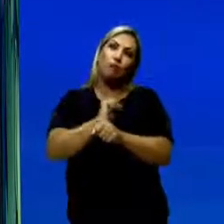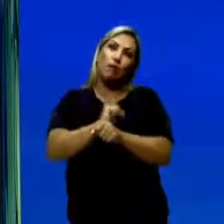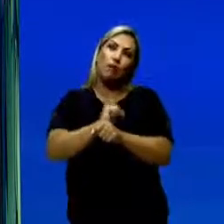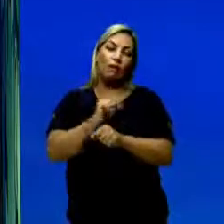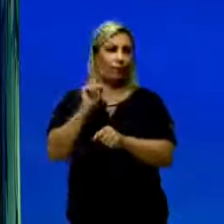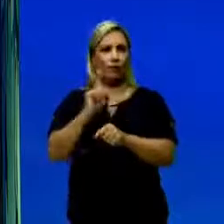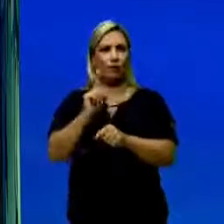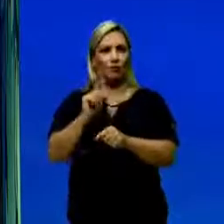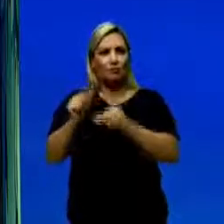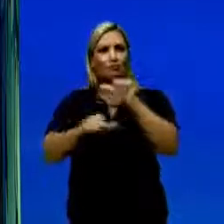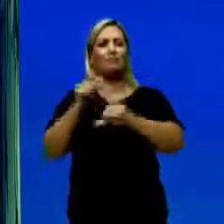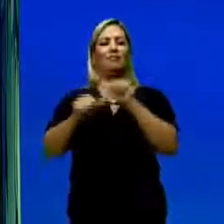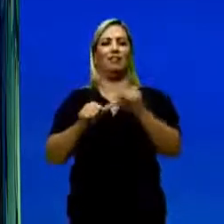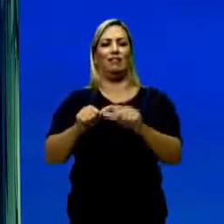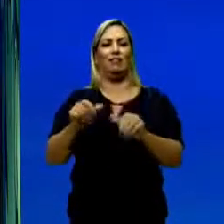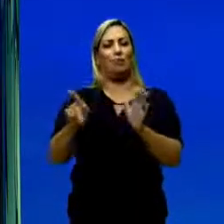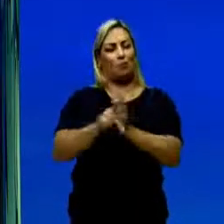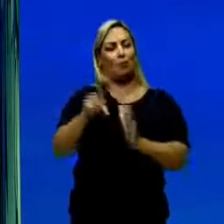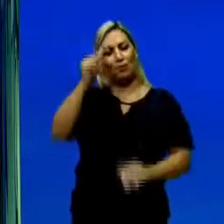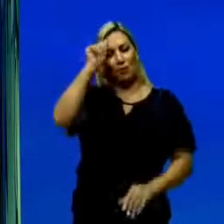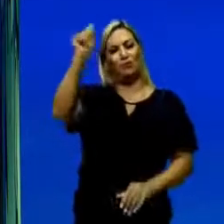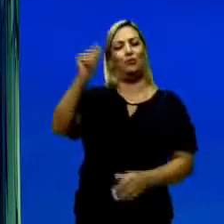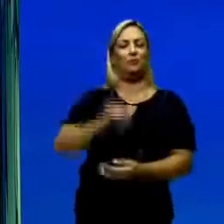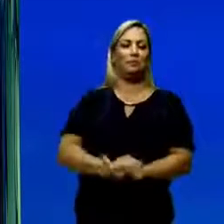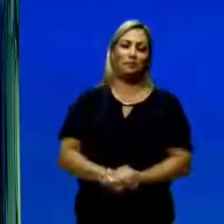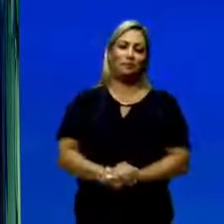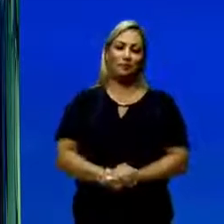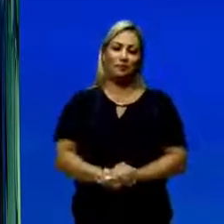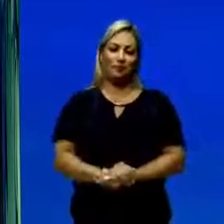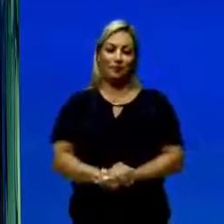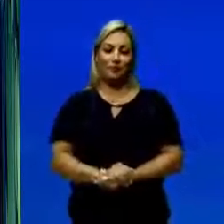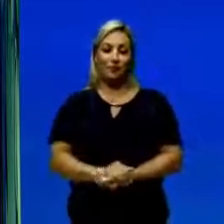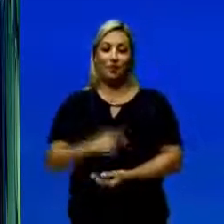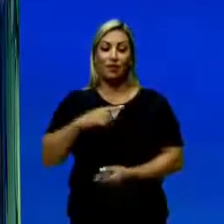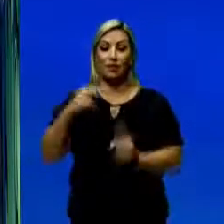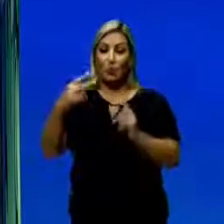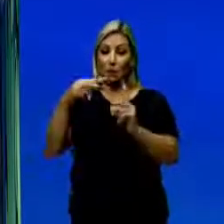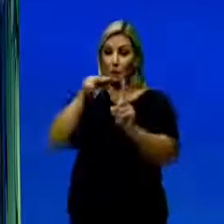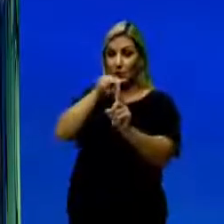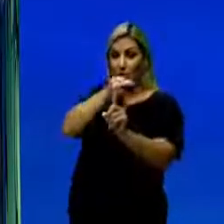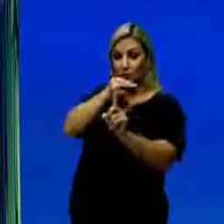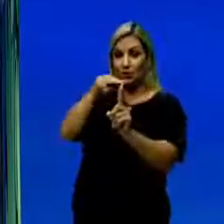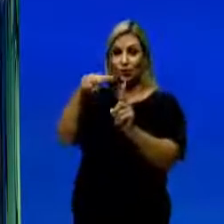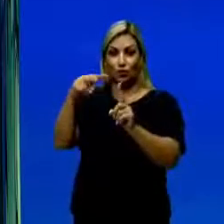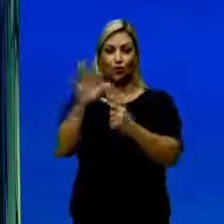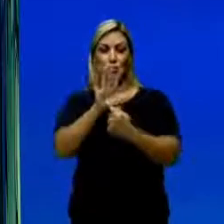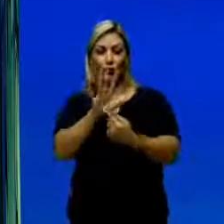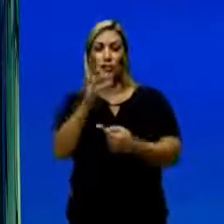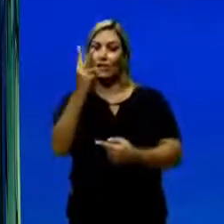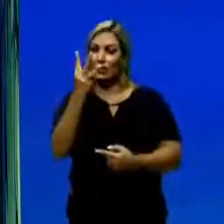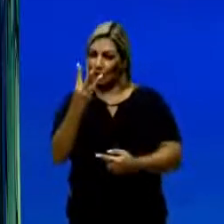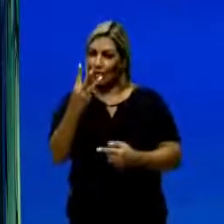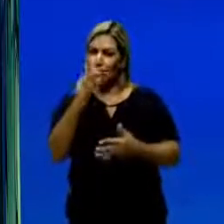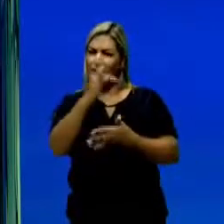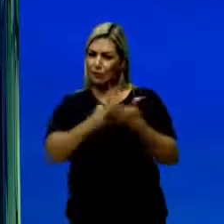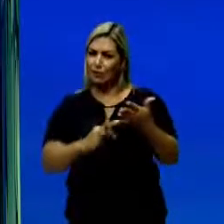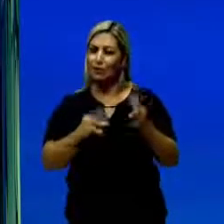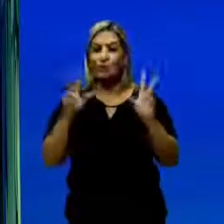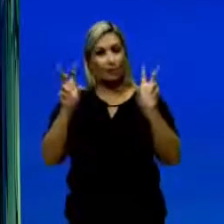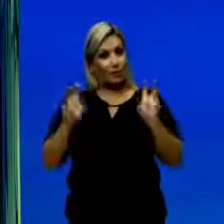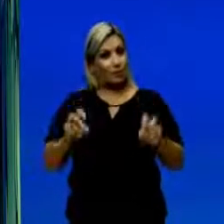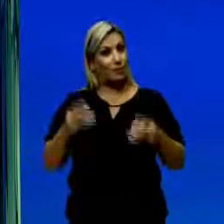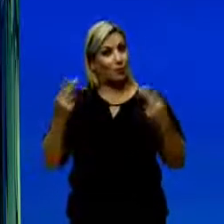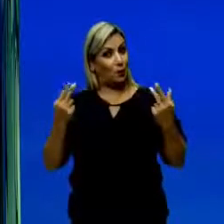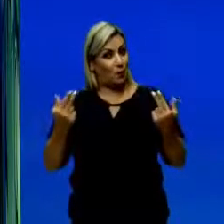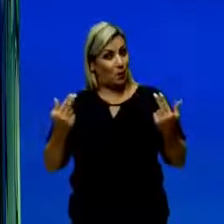sempre. Carlos Drummond de Andrade. Trouxe aqui a perspectiva de três textos falando do mesmo tema.